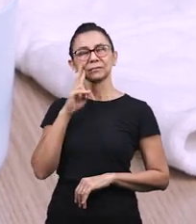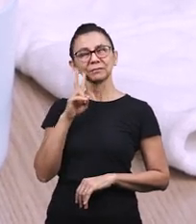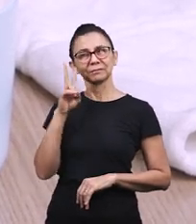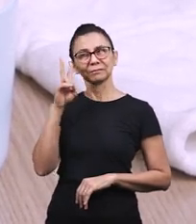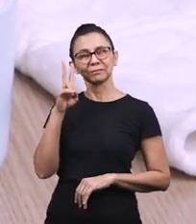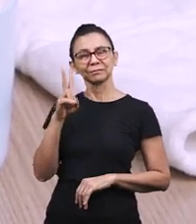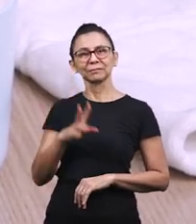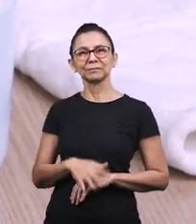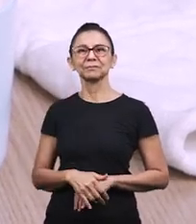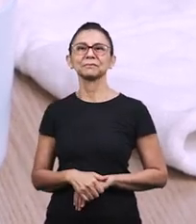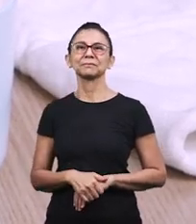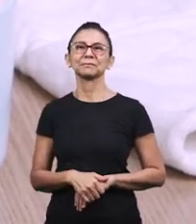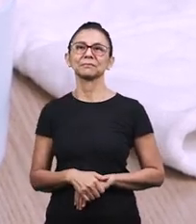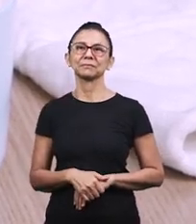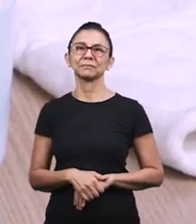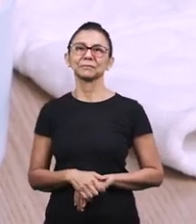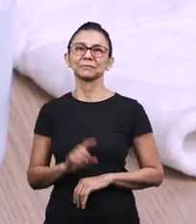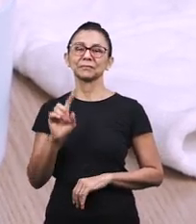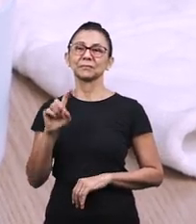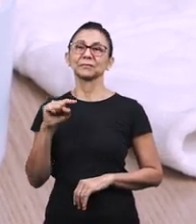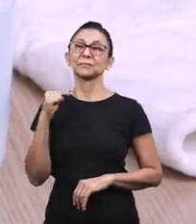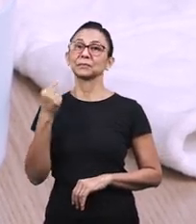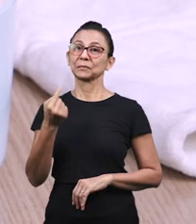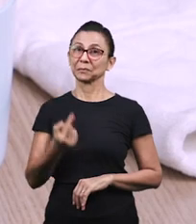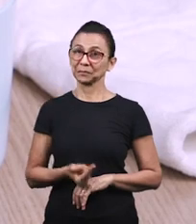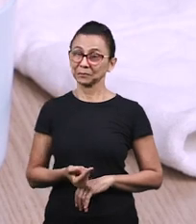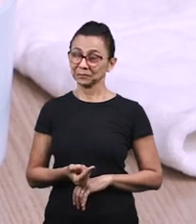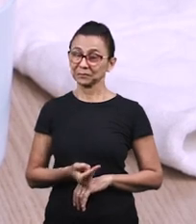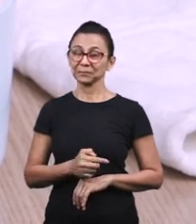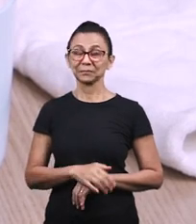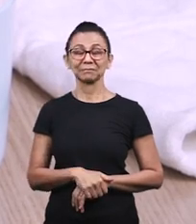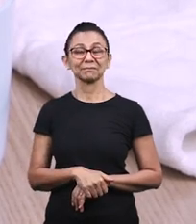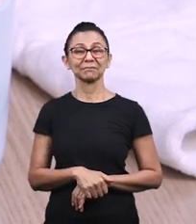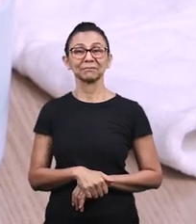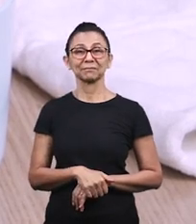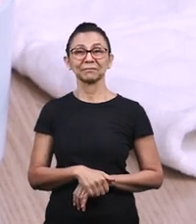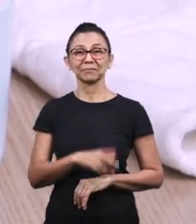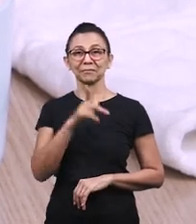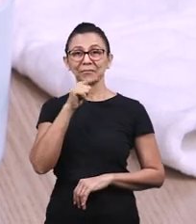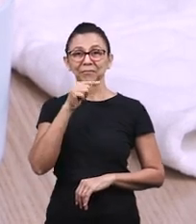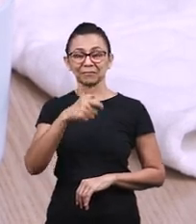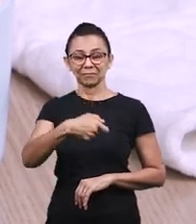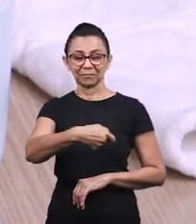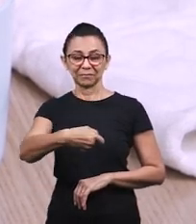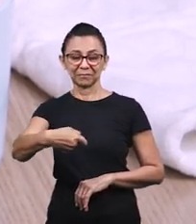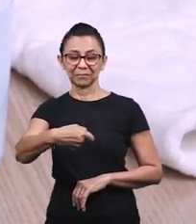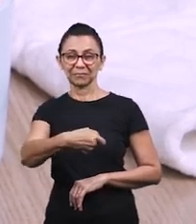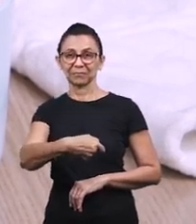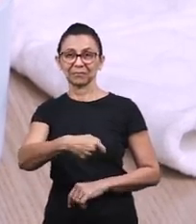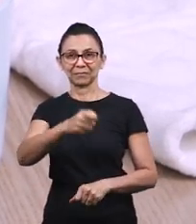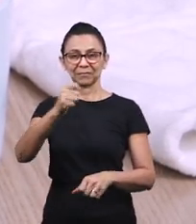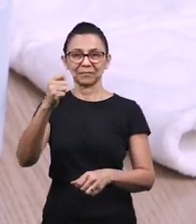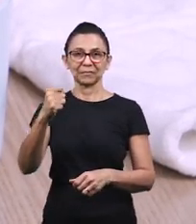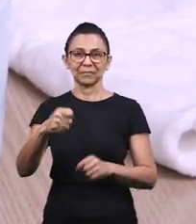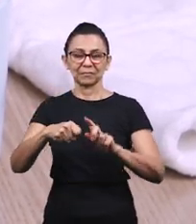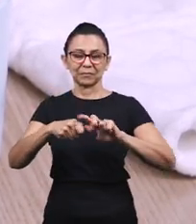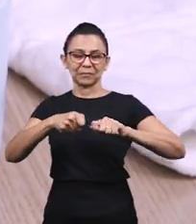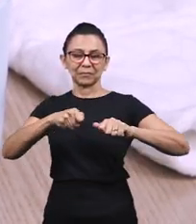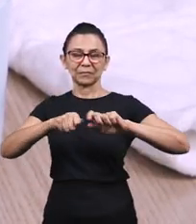bocejou, cuspiu. Depois, a gente vai lavar a escova e botar para secar.